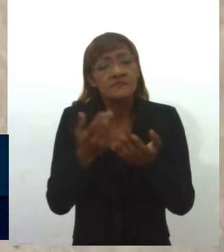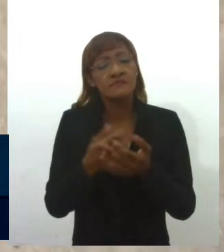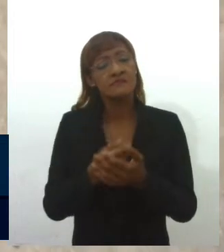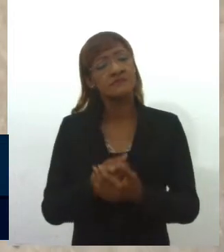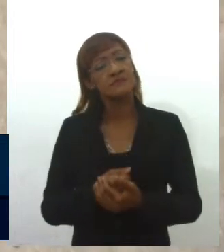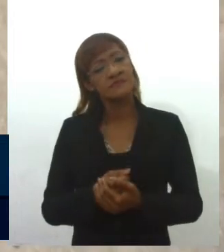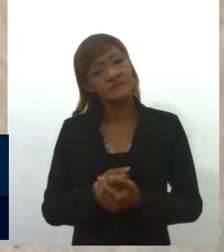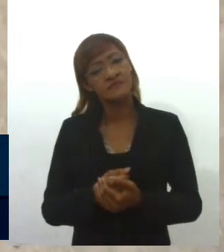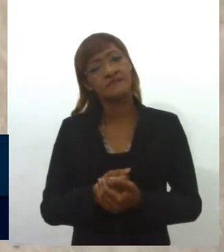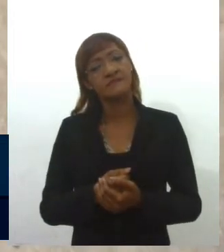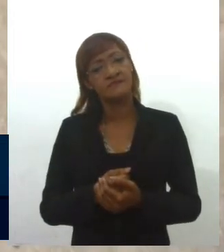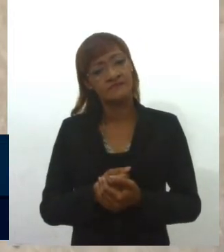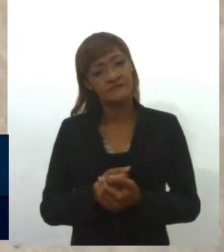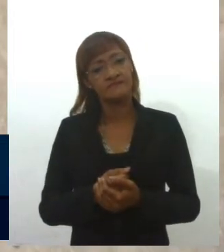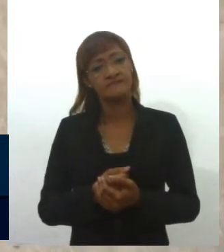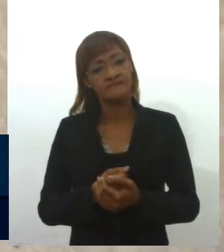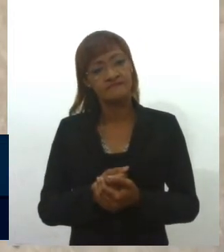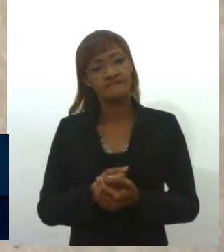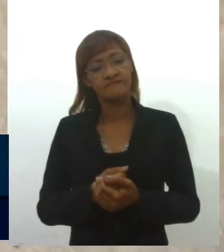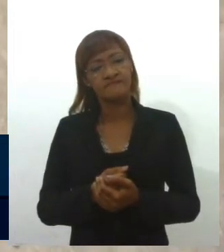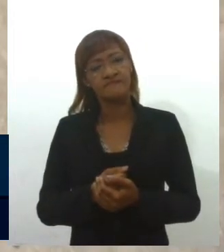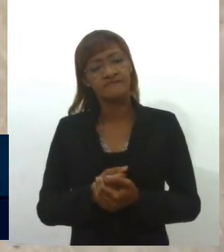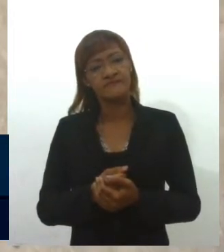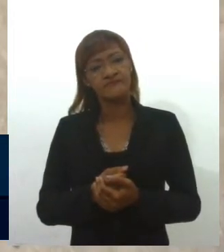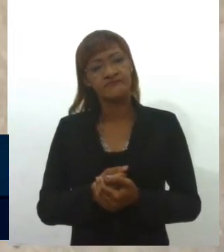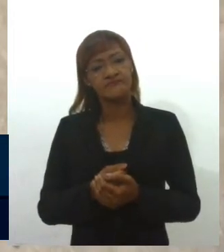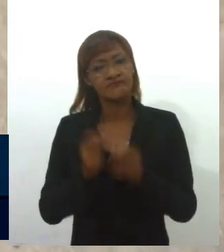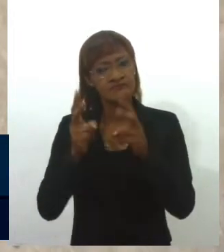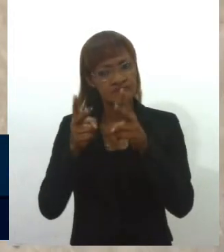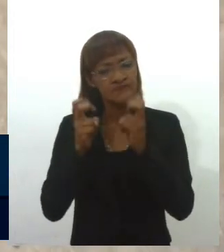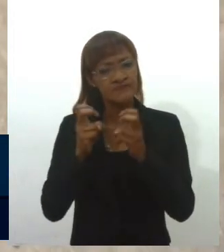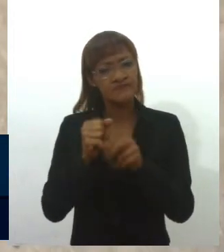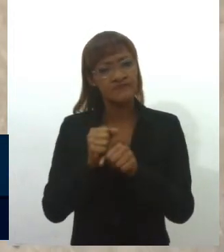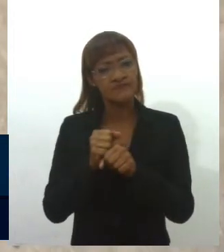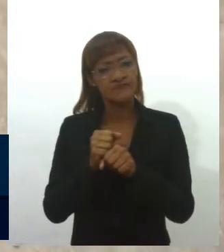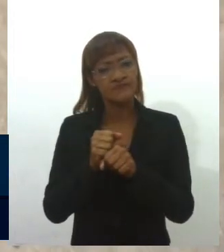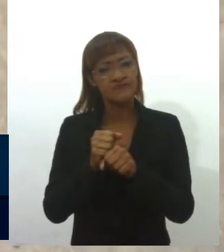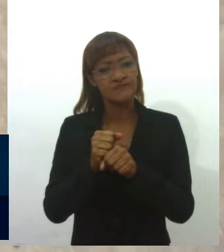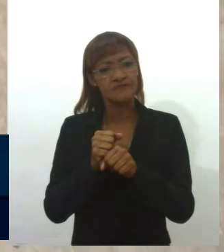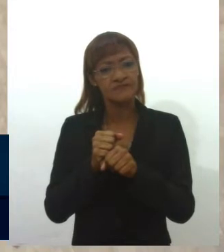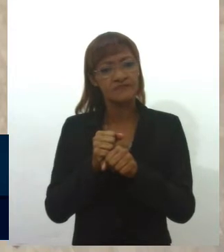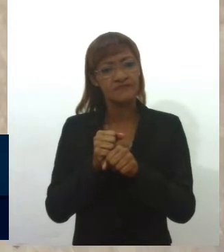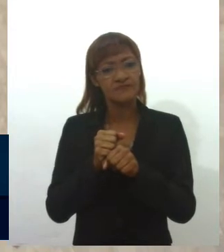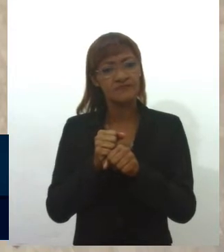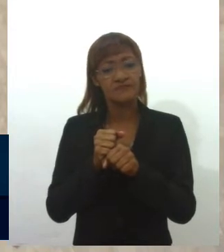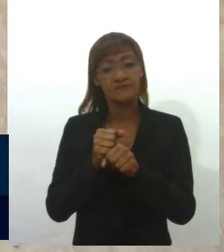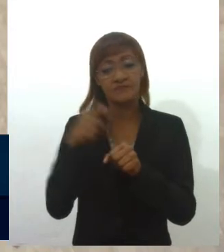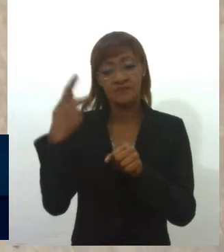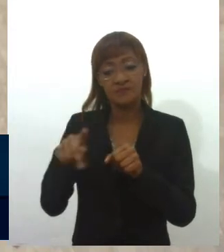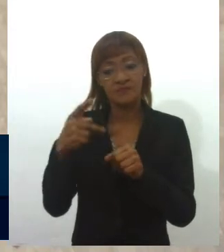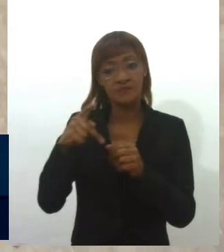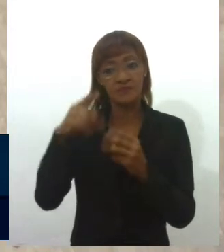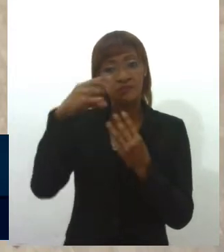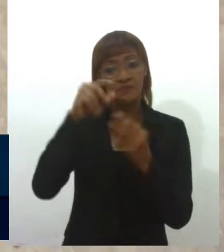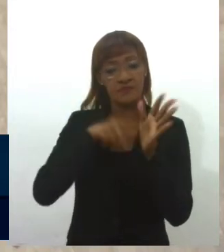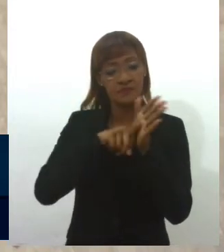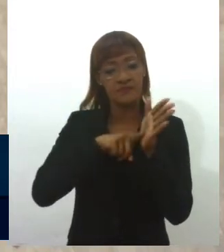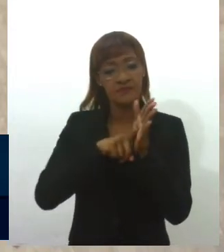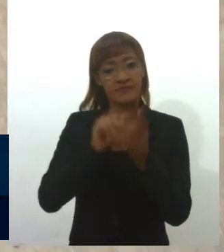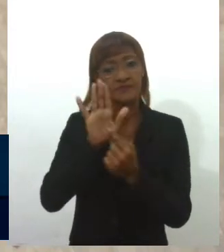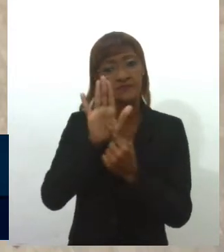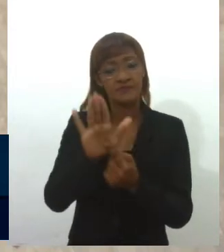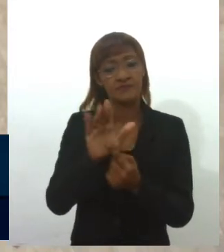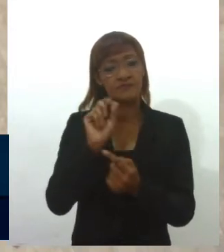e as previsões, por exemplo, do Observatório da Universidade aqui de Sergipe, é que o